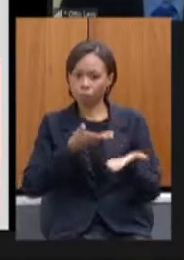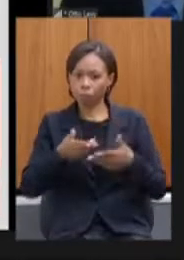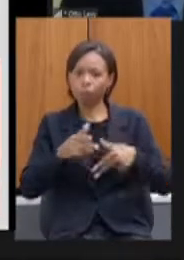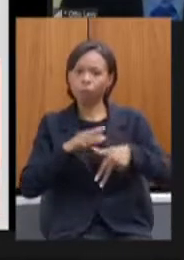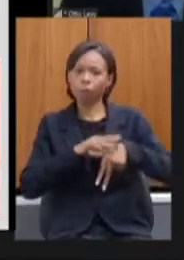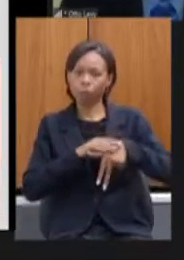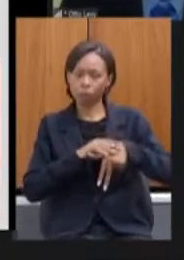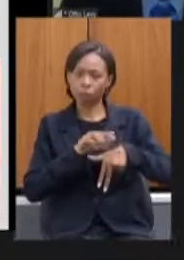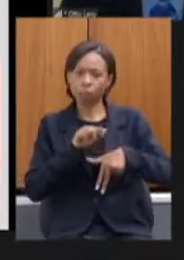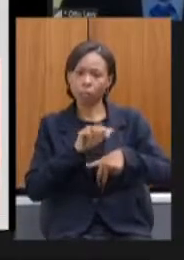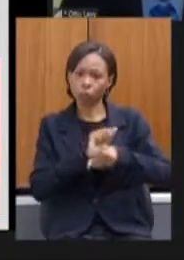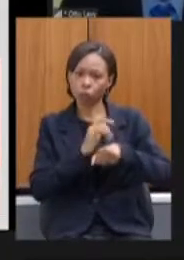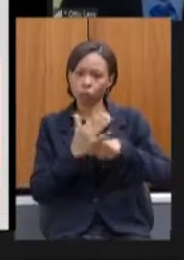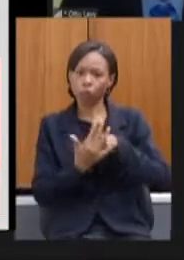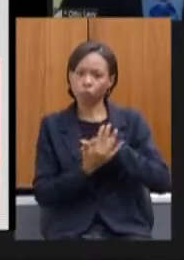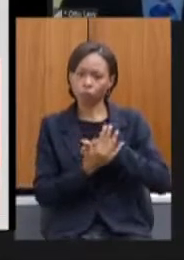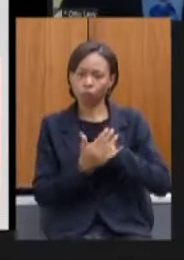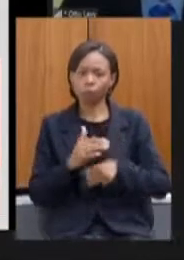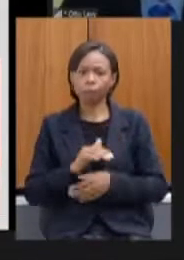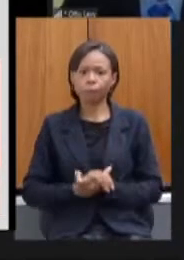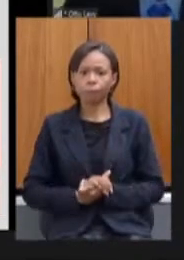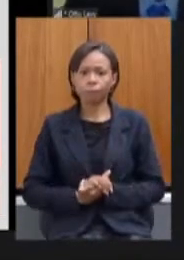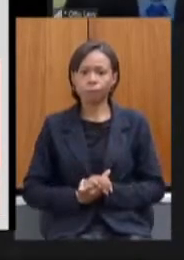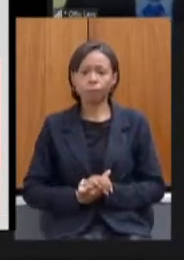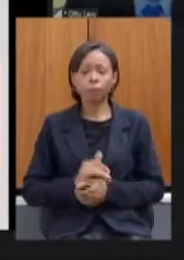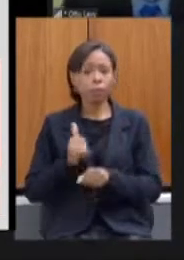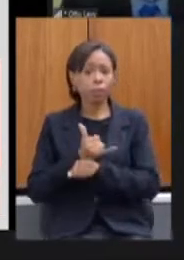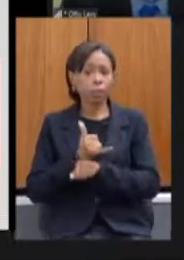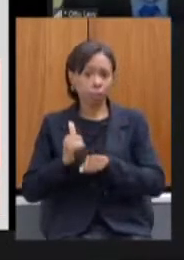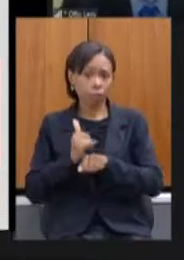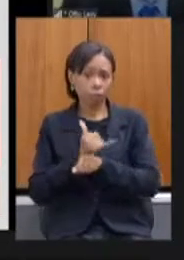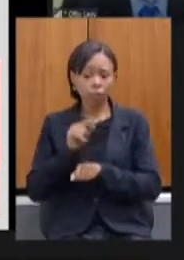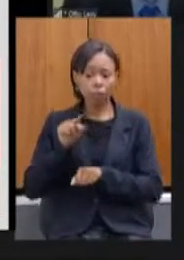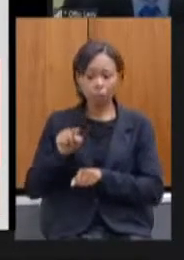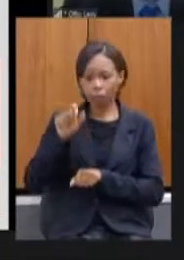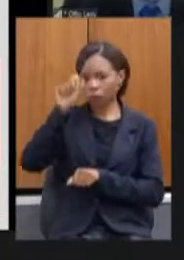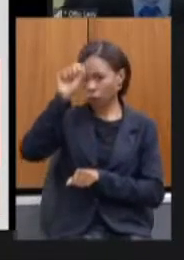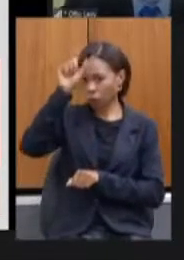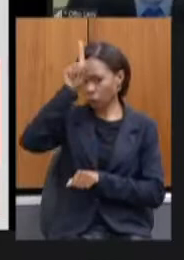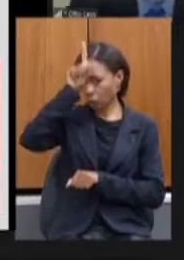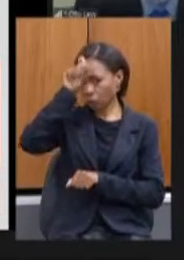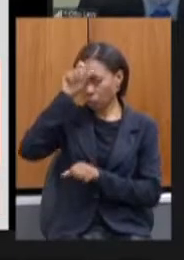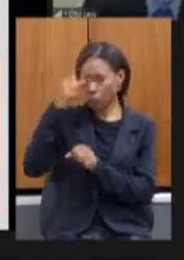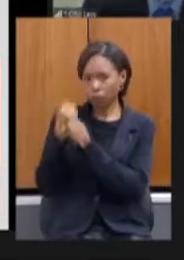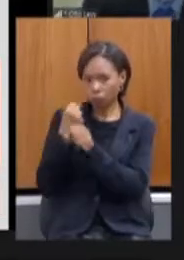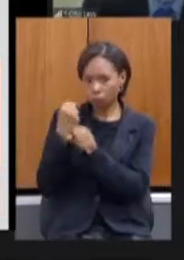é uma estratégia similar a da aquisição de um seguro